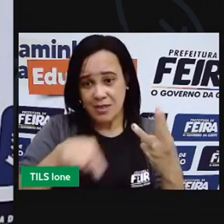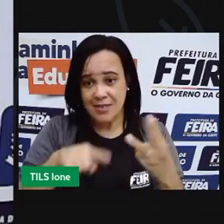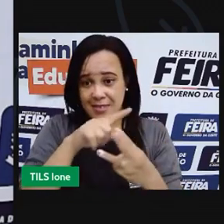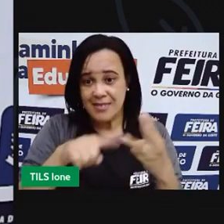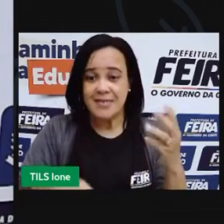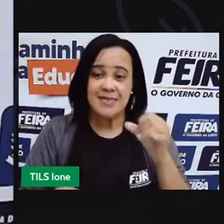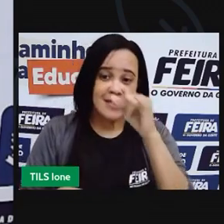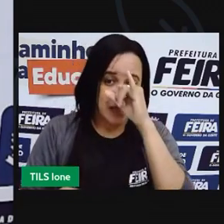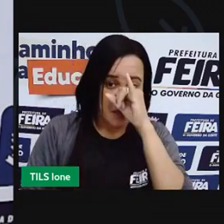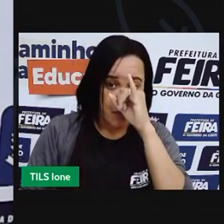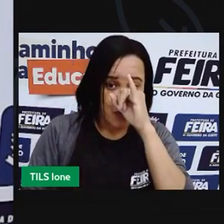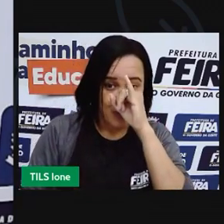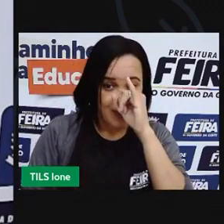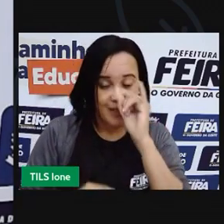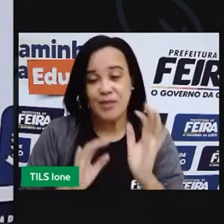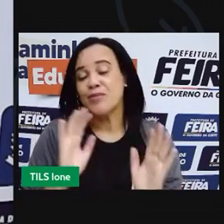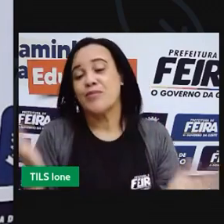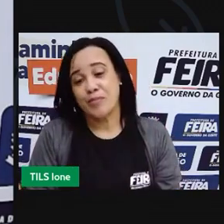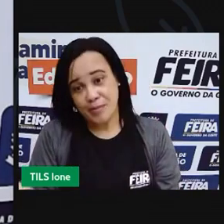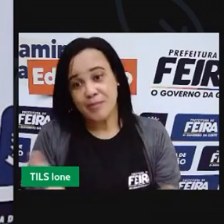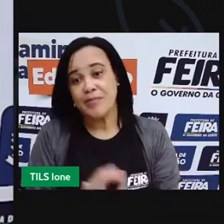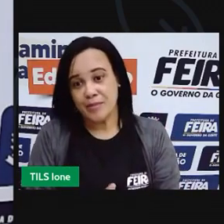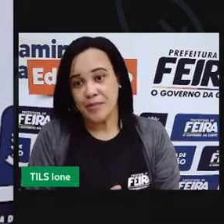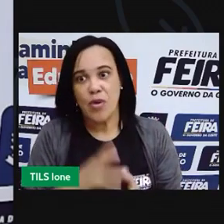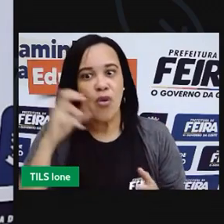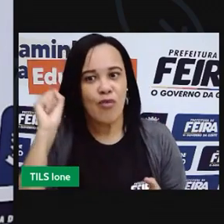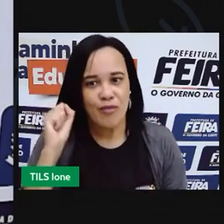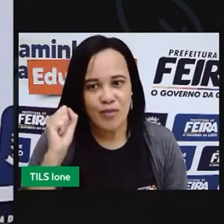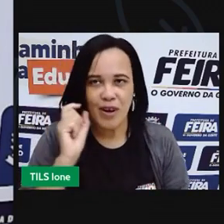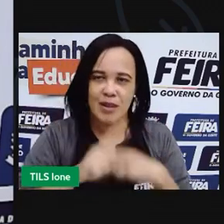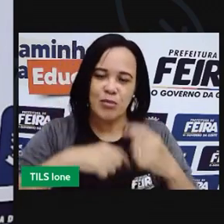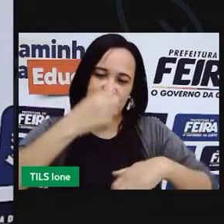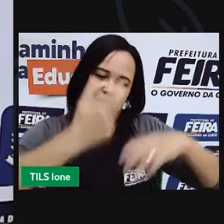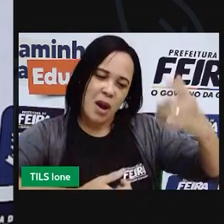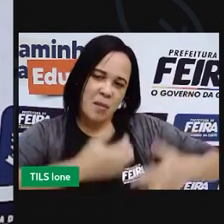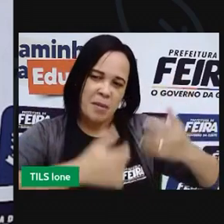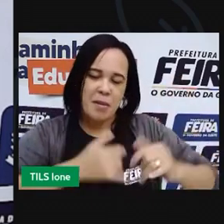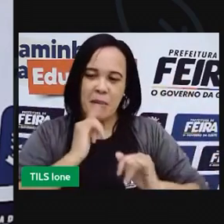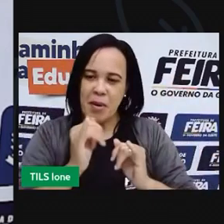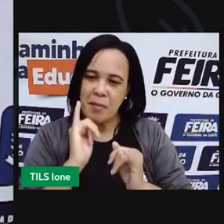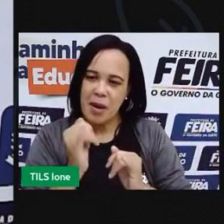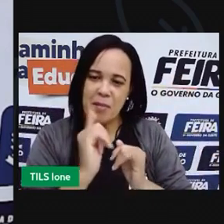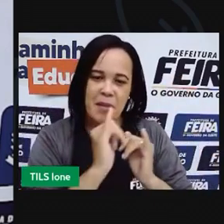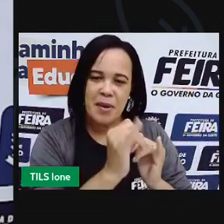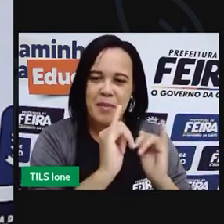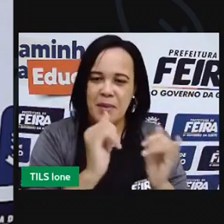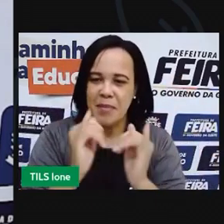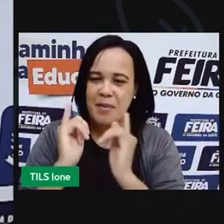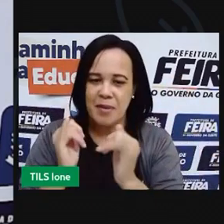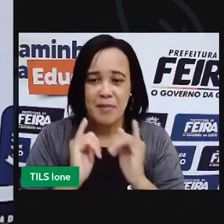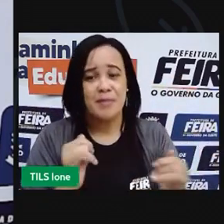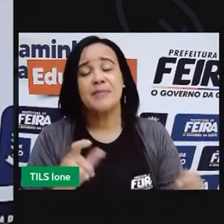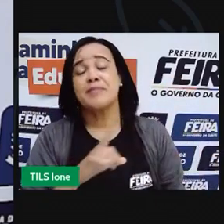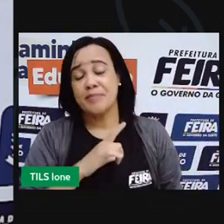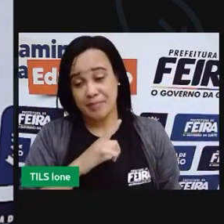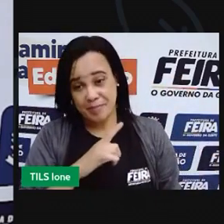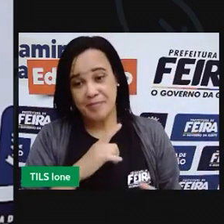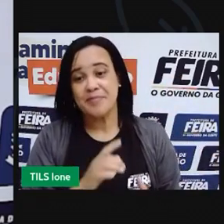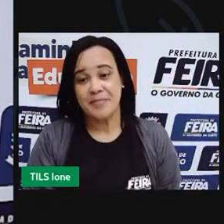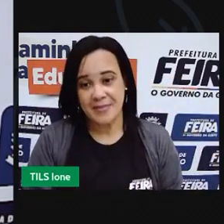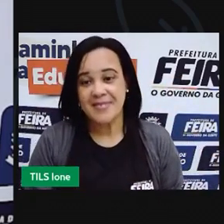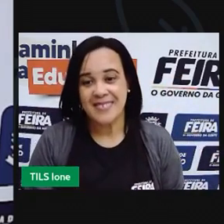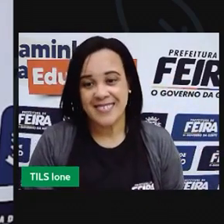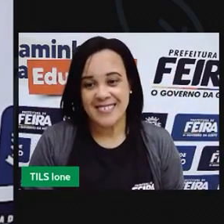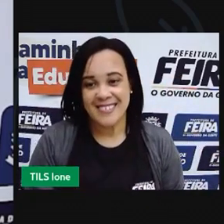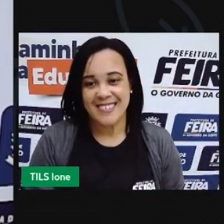que você já tem ouvido e que você queira recontar, você pode utilizar aí objetos para representar eles.